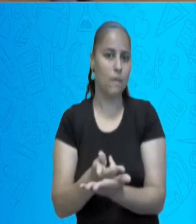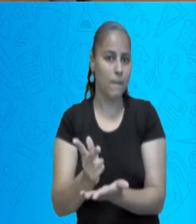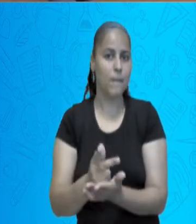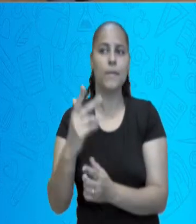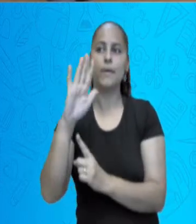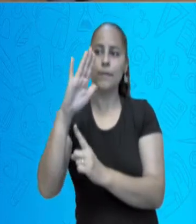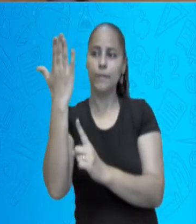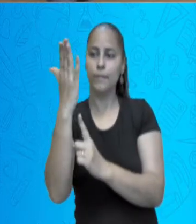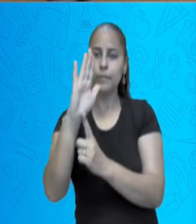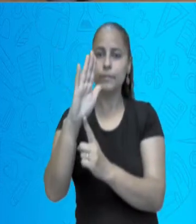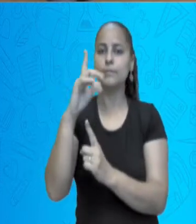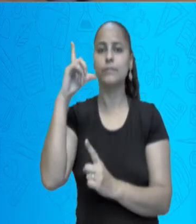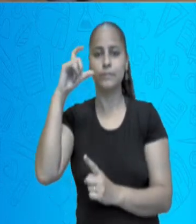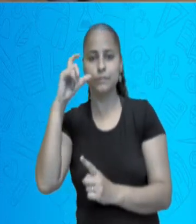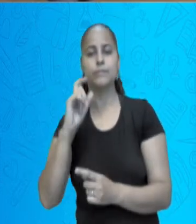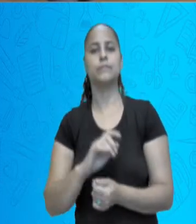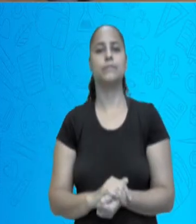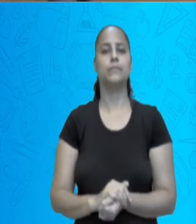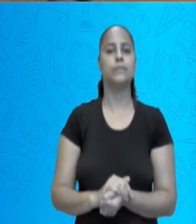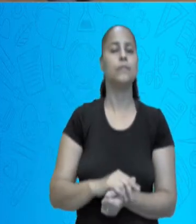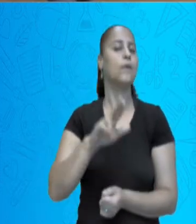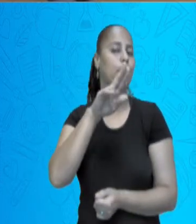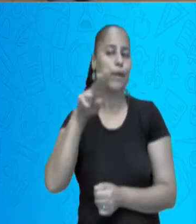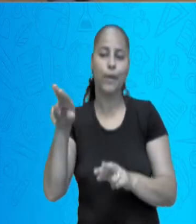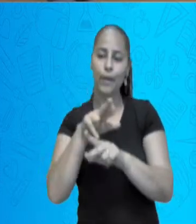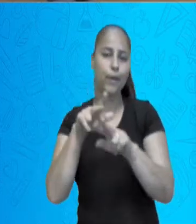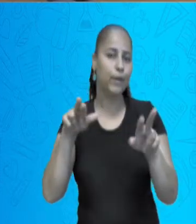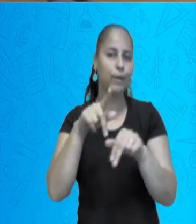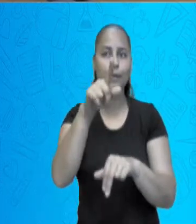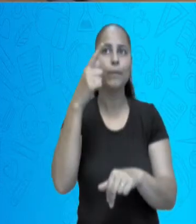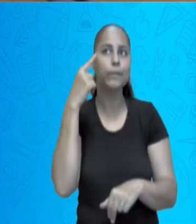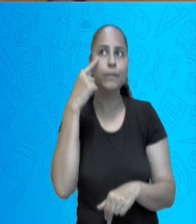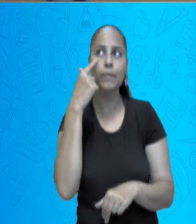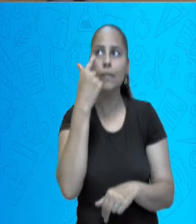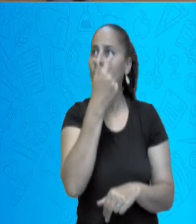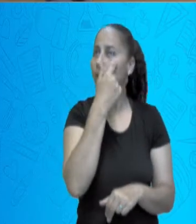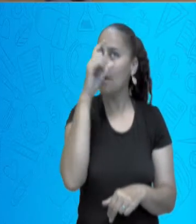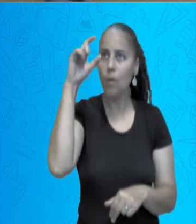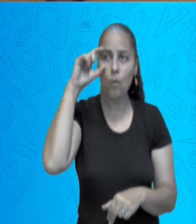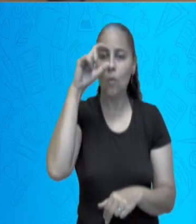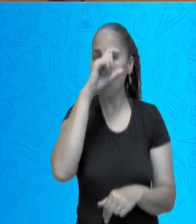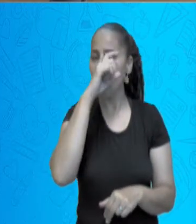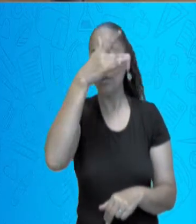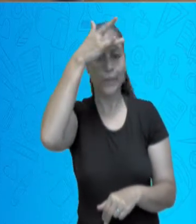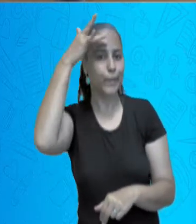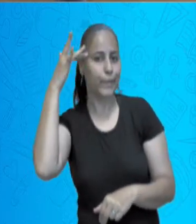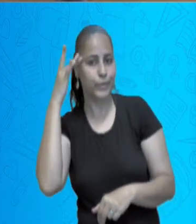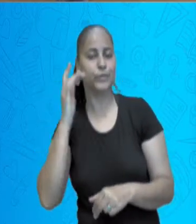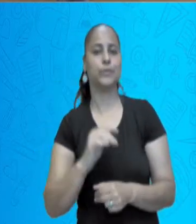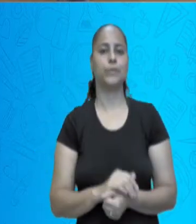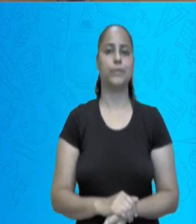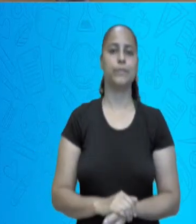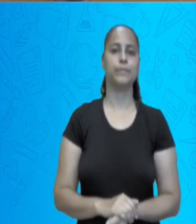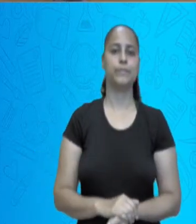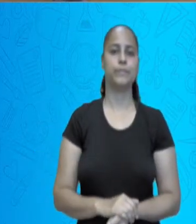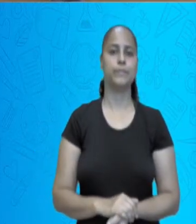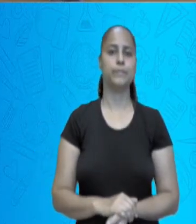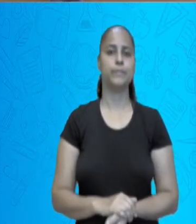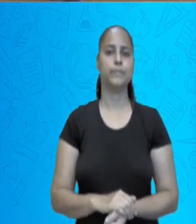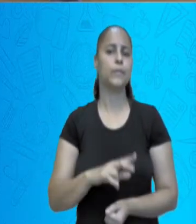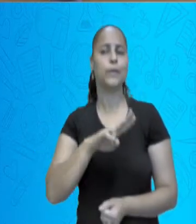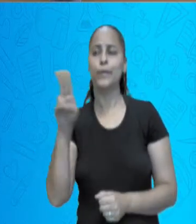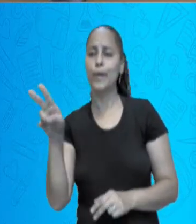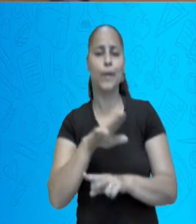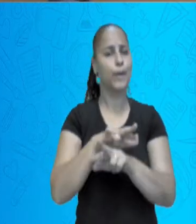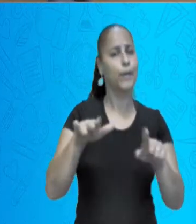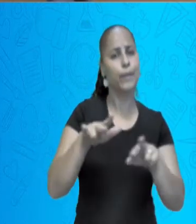de cabeça para baixo. É como se fosse a retina, como se fosse o olho humano. Então, é